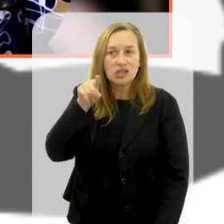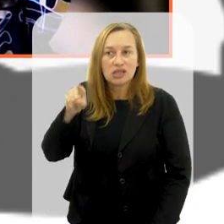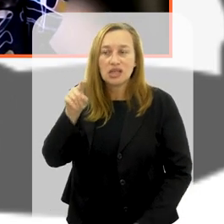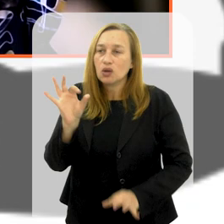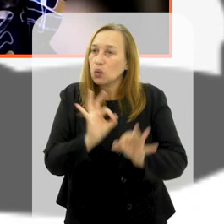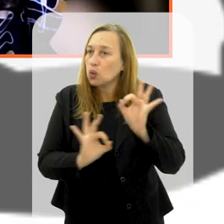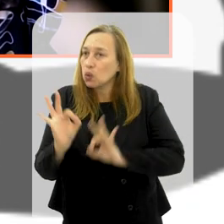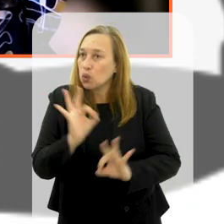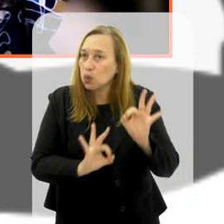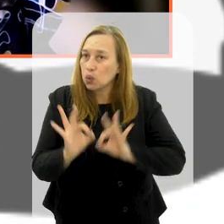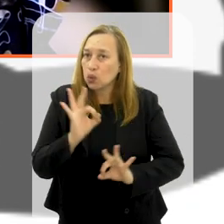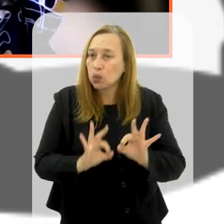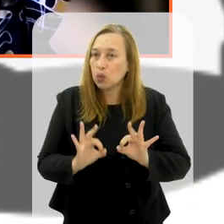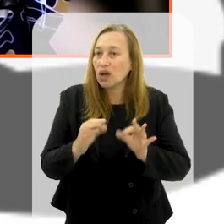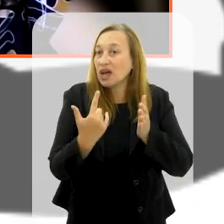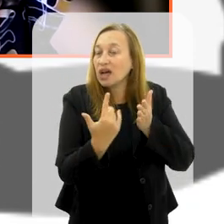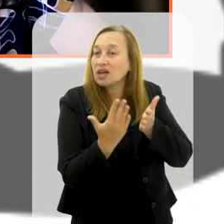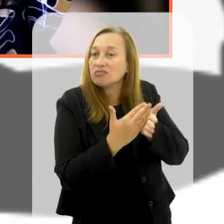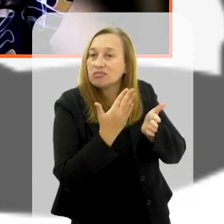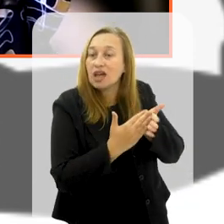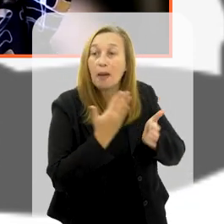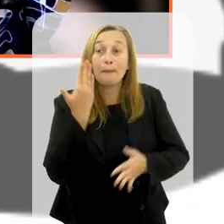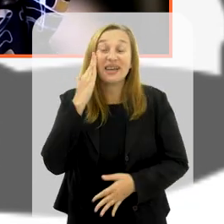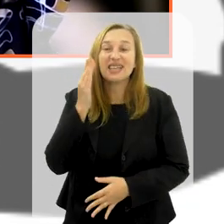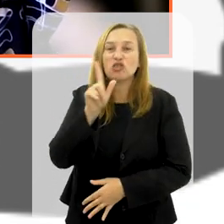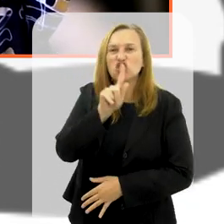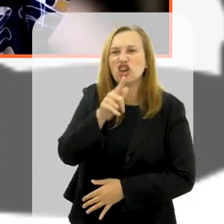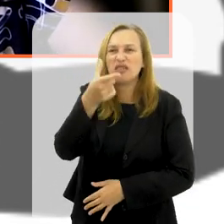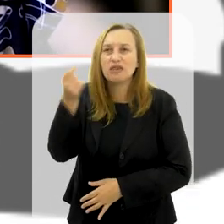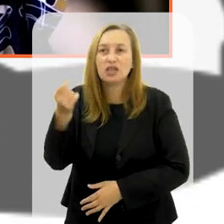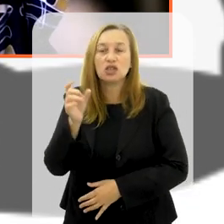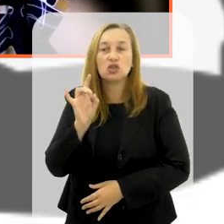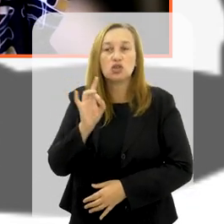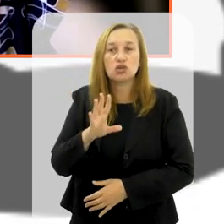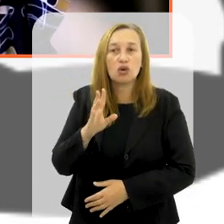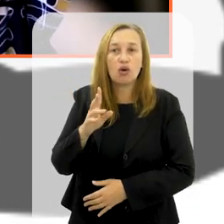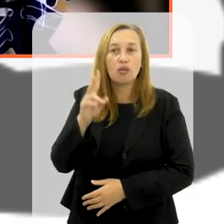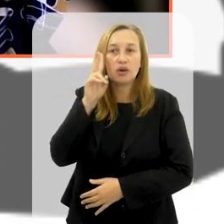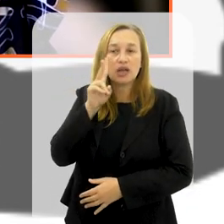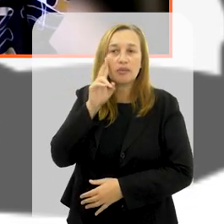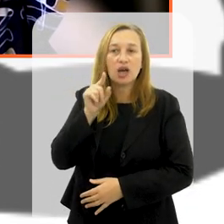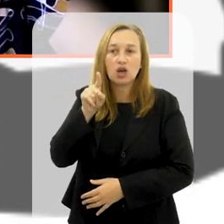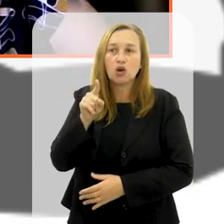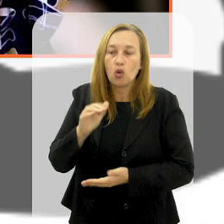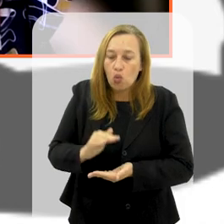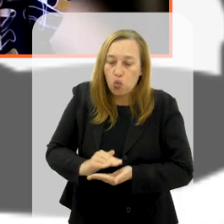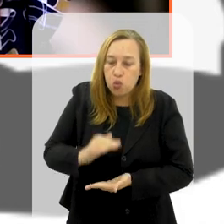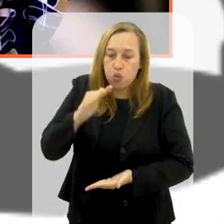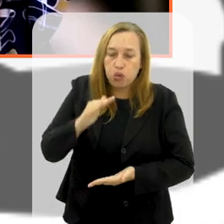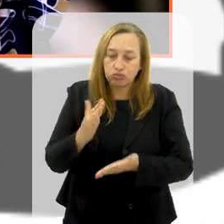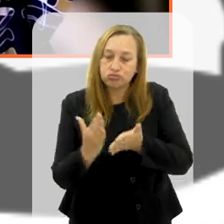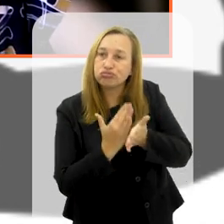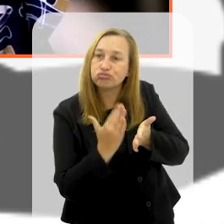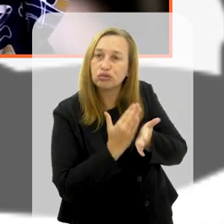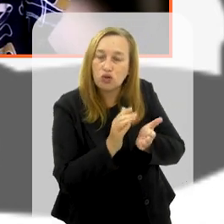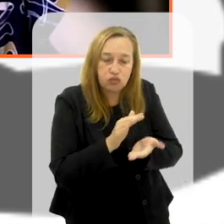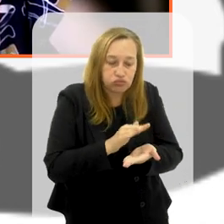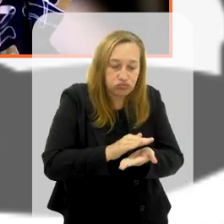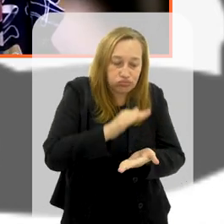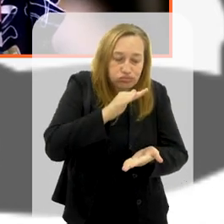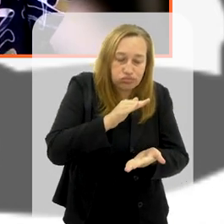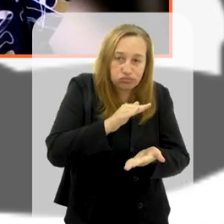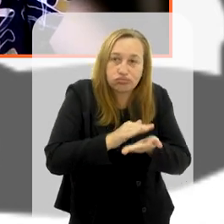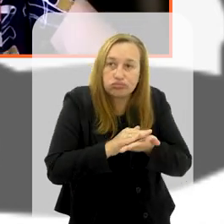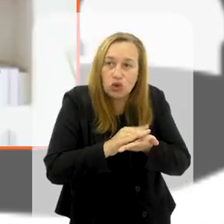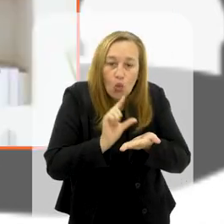Ana, você é uma das organizadoras do caderno para entender o G20. Só me ocorre aqui qual a grossura desse caderno, talvez